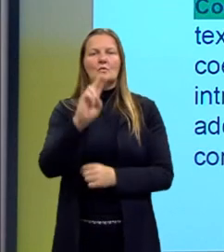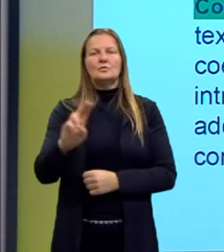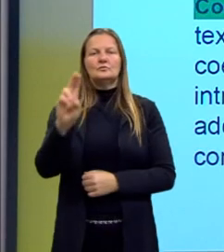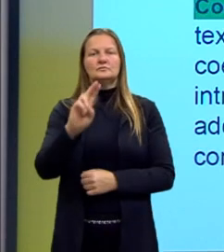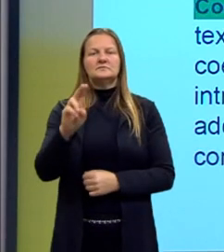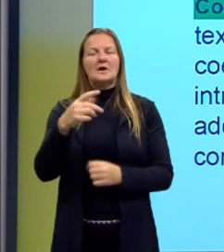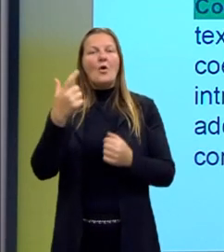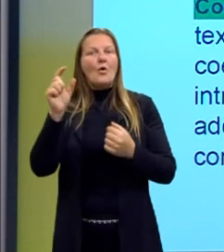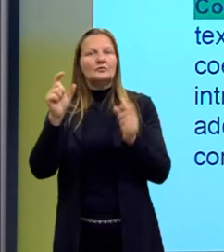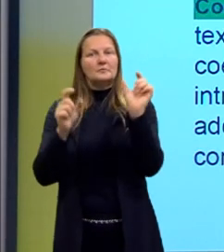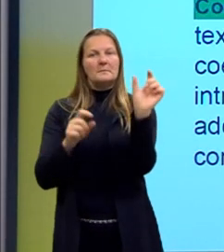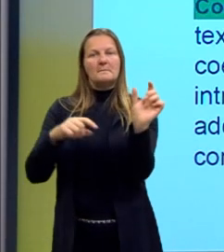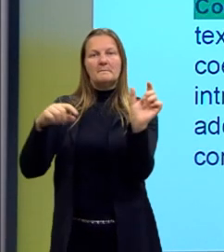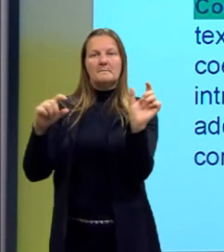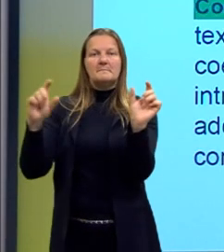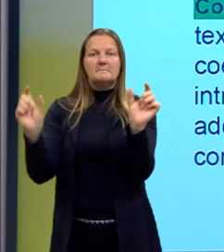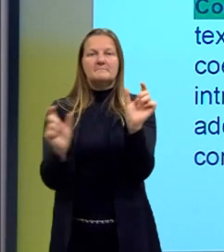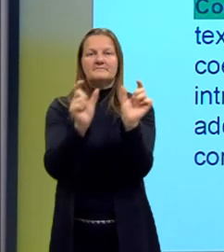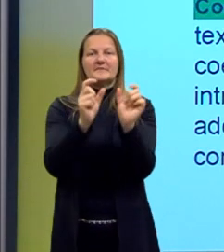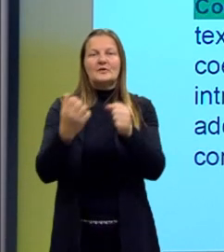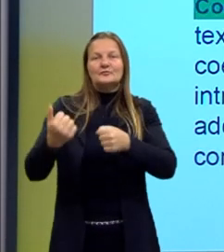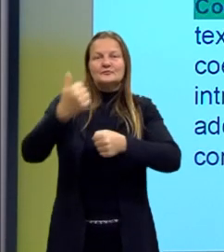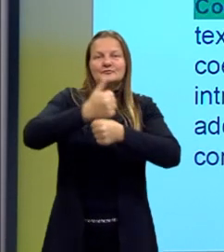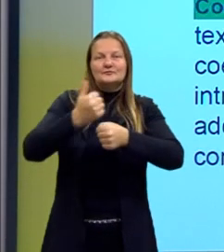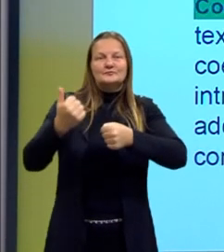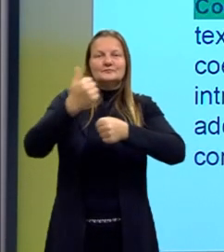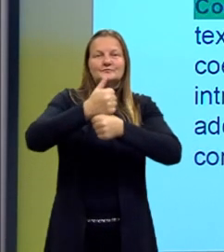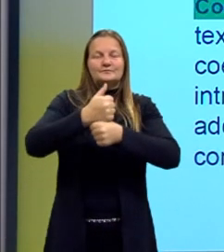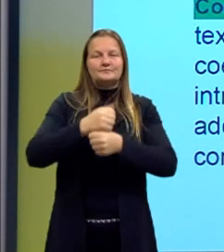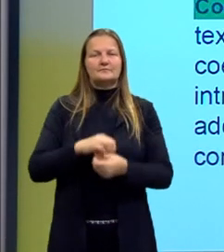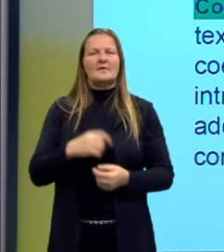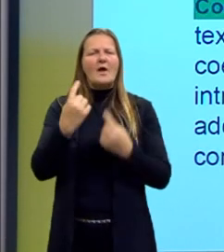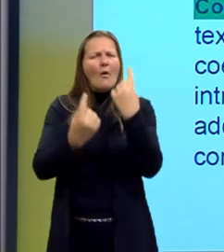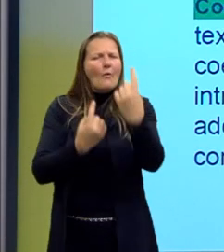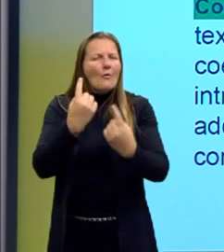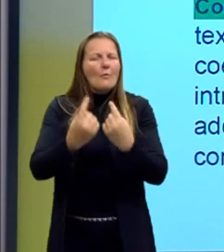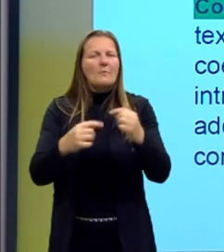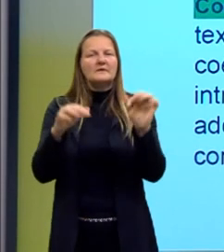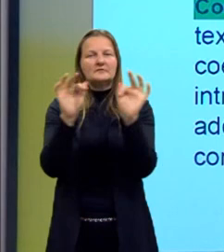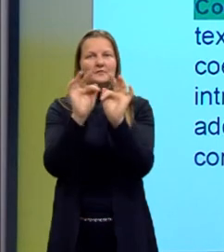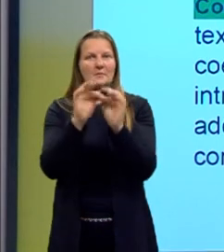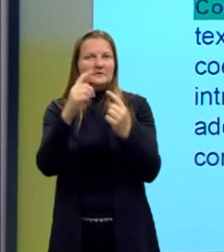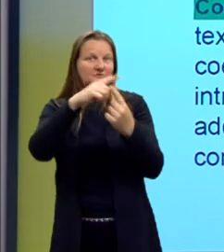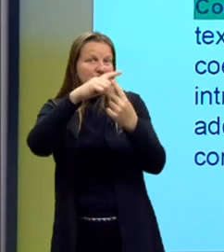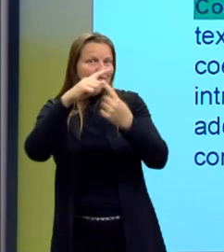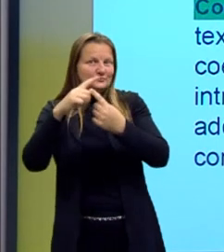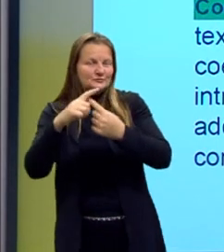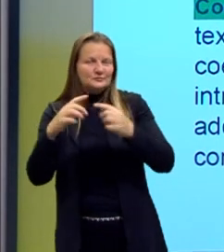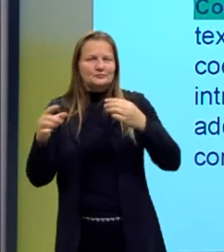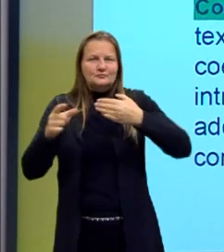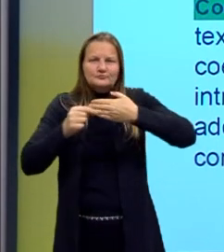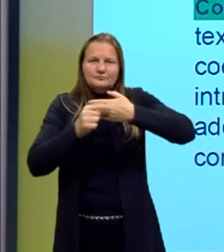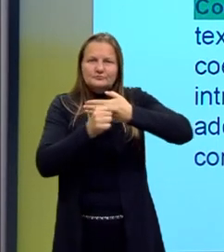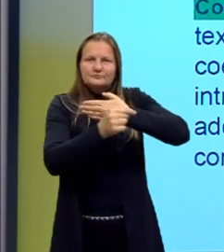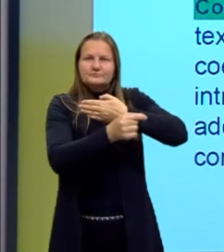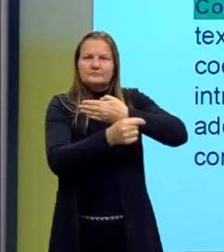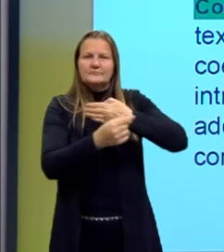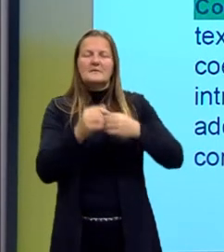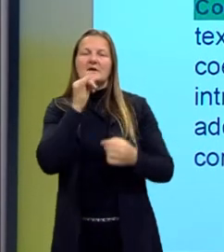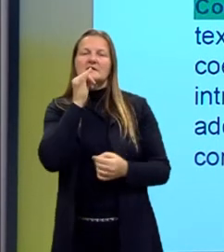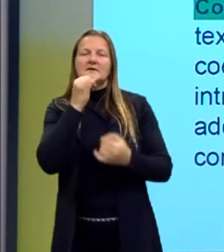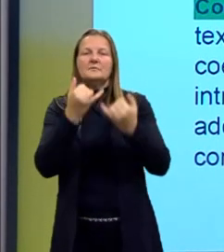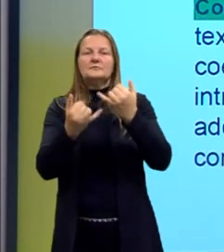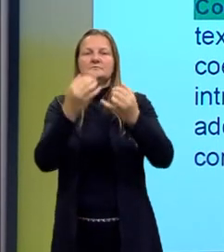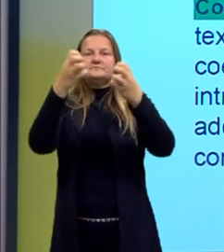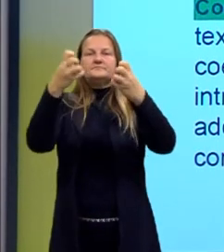outros termos para substituir. Há algumas formas de usar esse tipo de coesão. Como, por